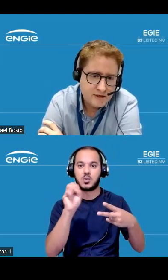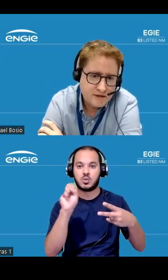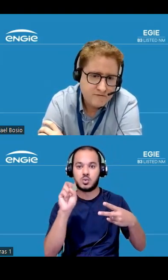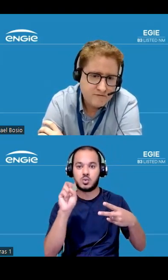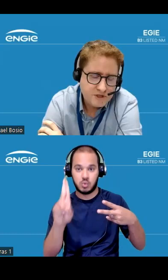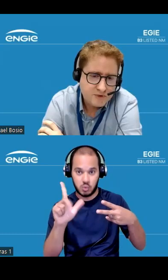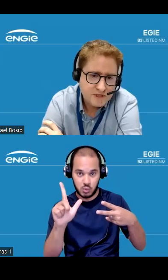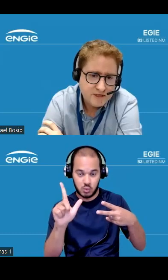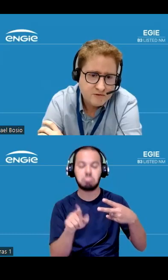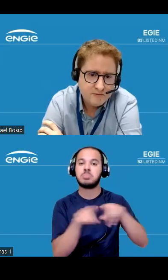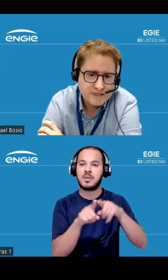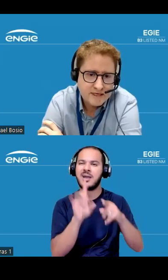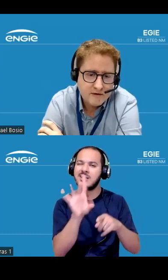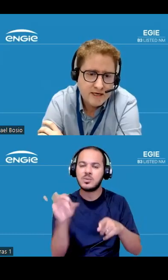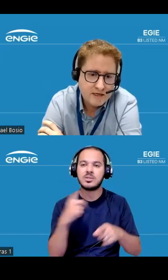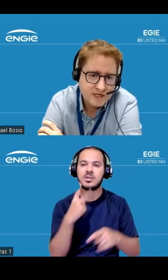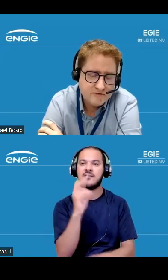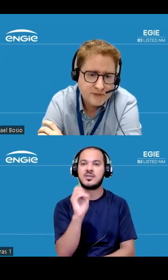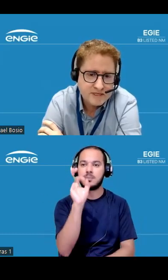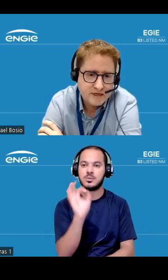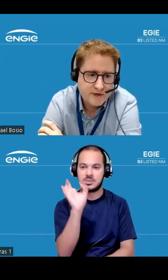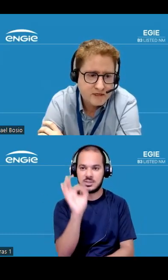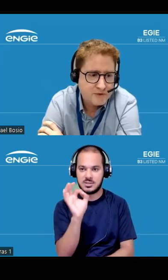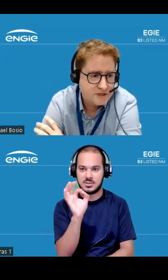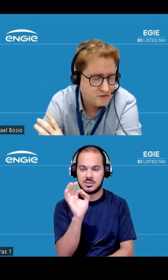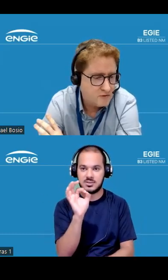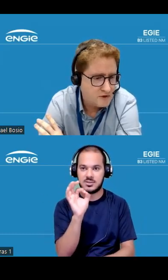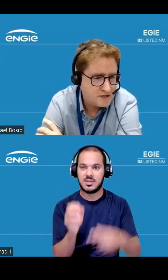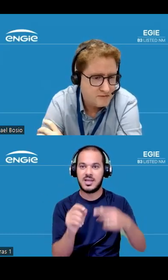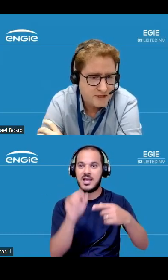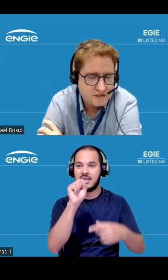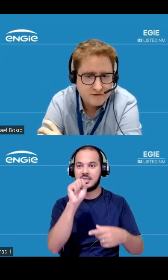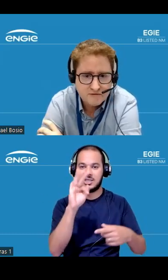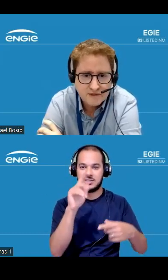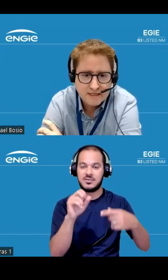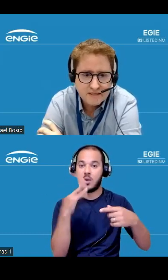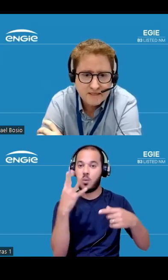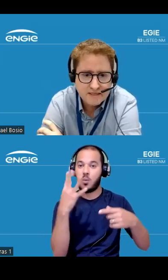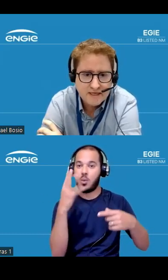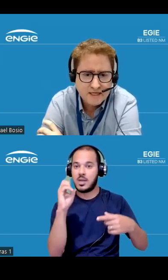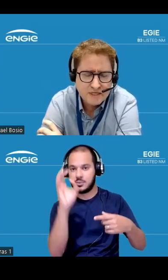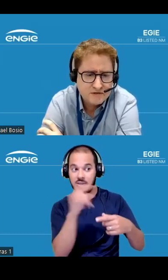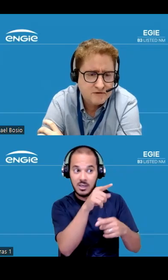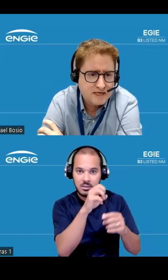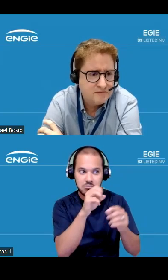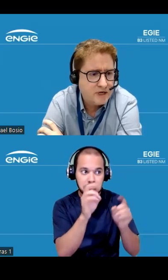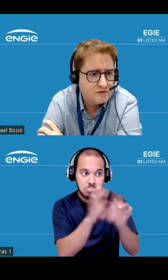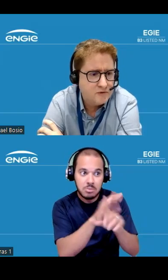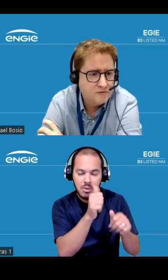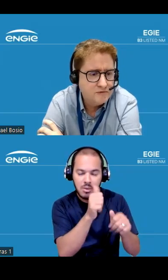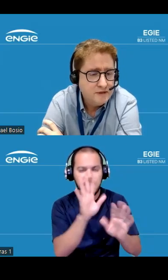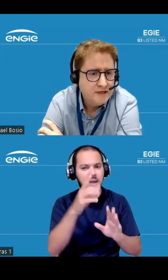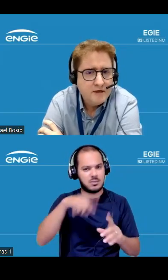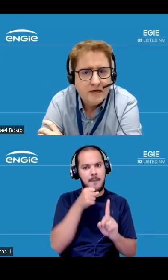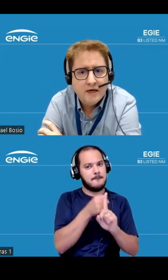20% a Chesf vai passar a ter 40% quando essa operação ser finalizada mas isso não traz impacto